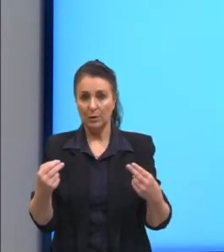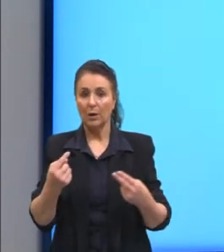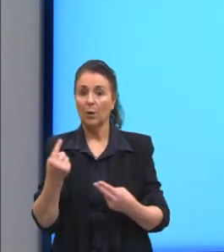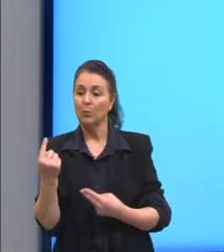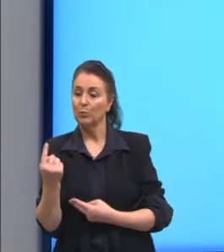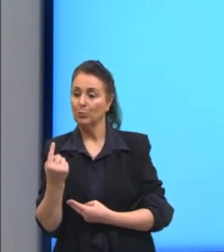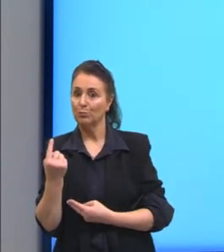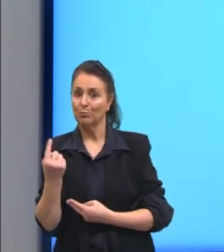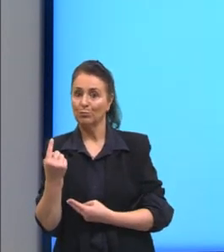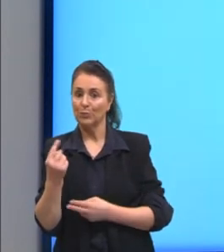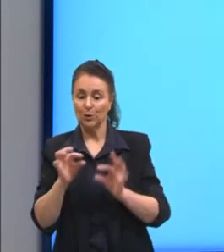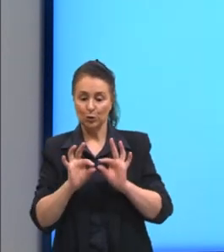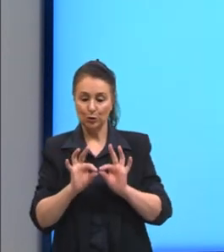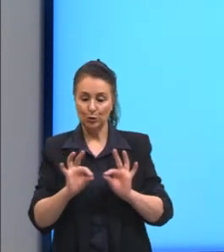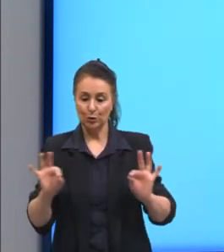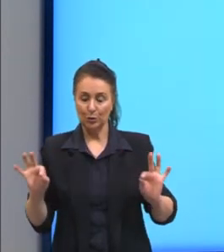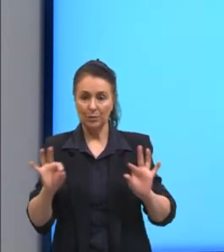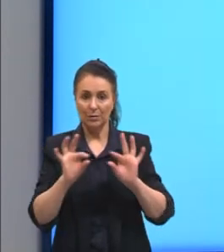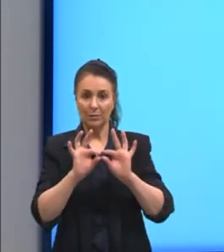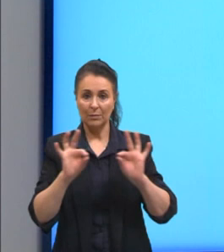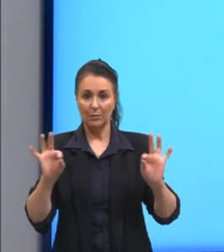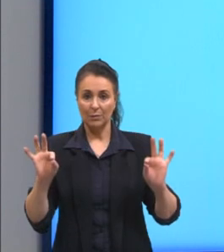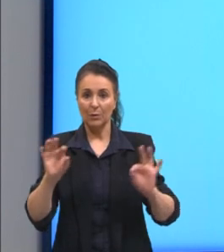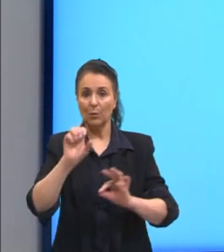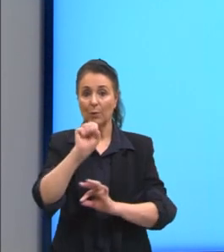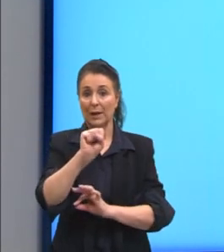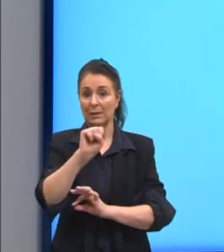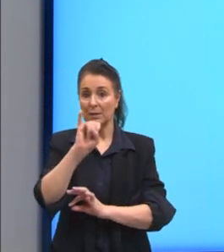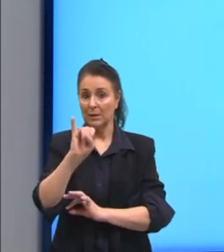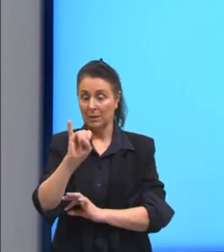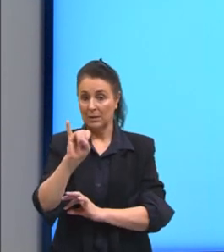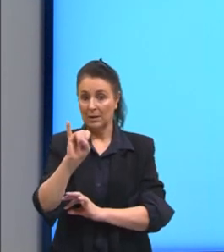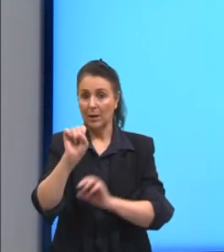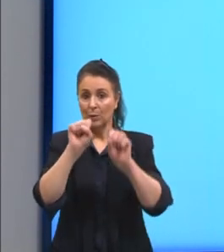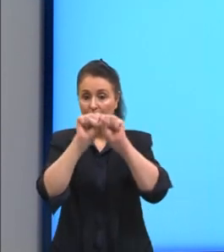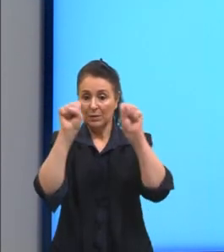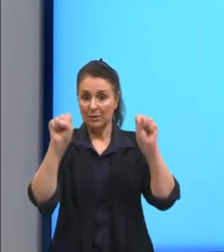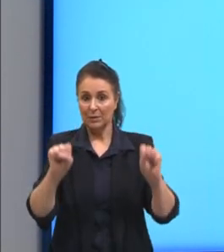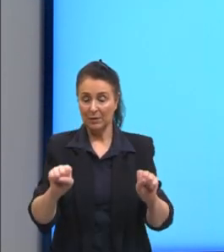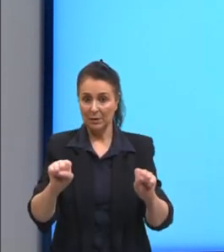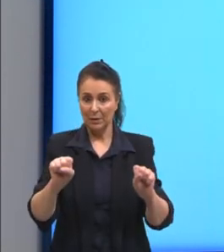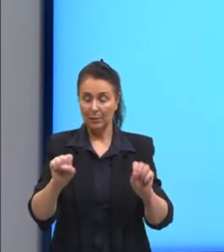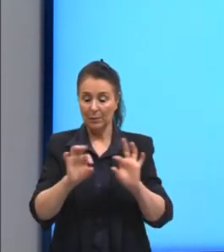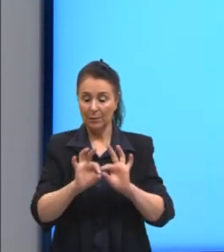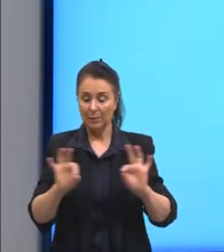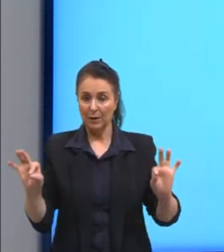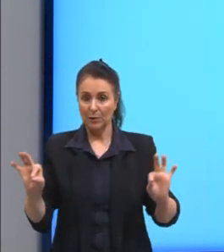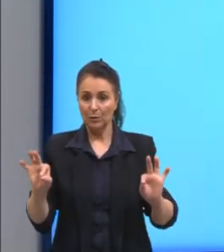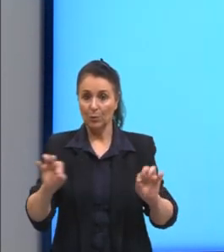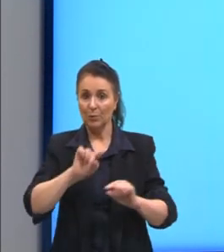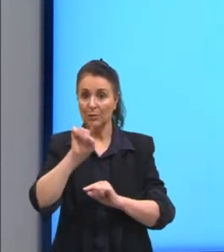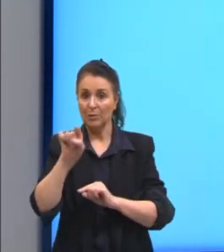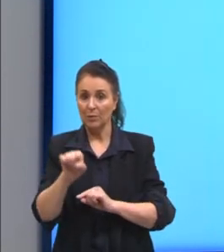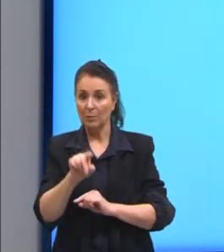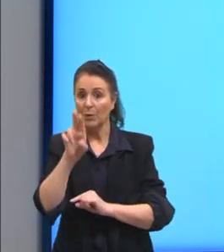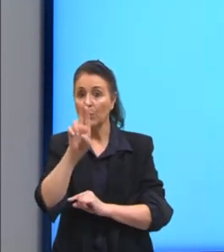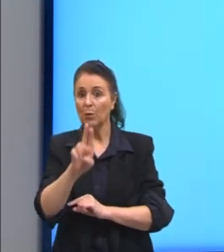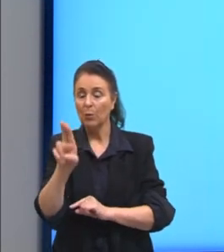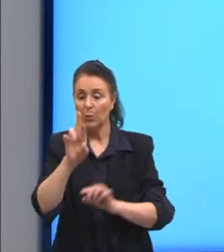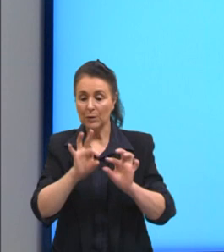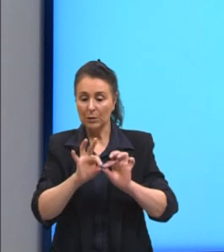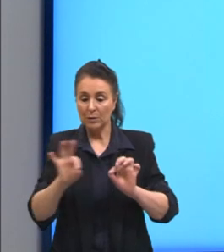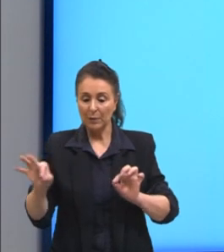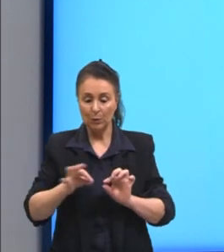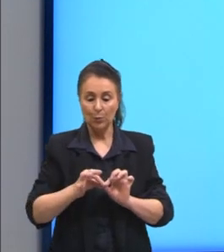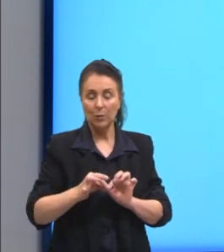de medida, tá? O sistema métrico decimal é o mais utilizado atualmente para medir comprimentos